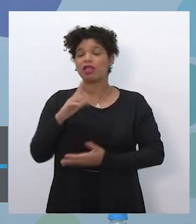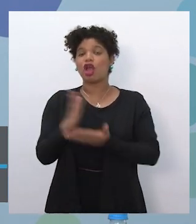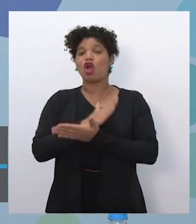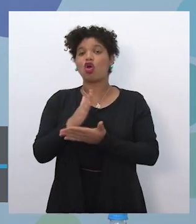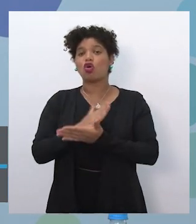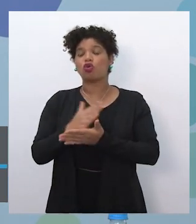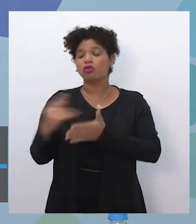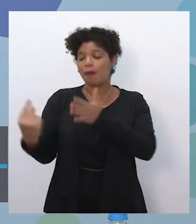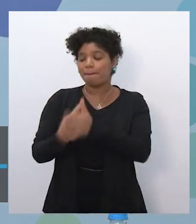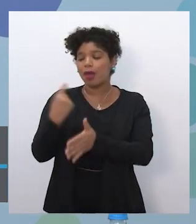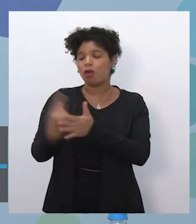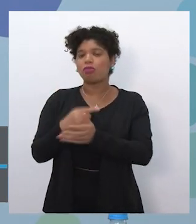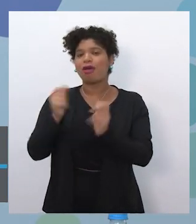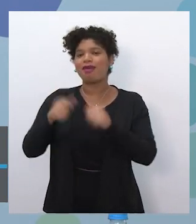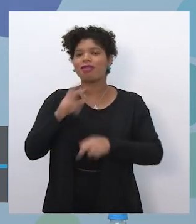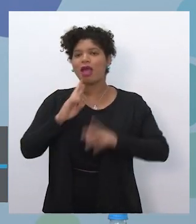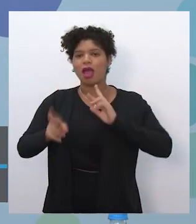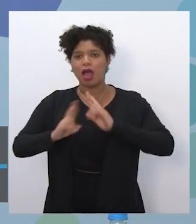conseguimos